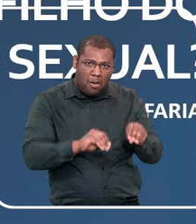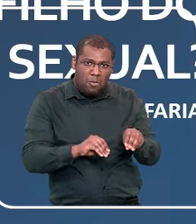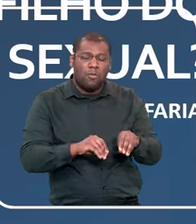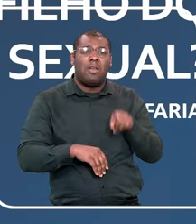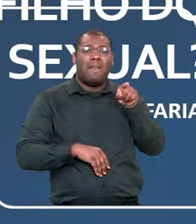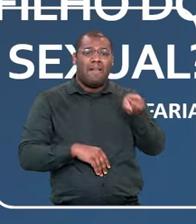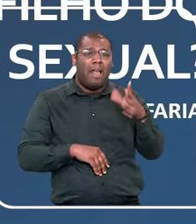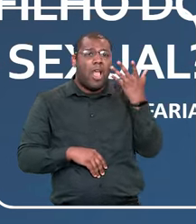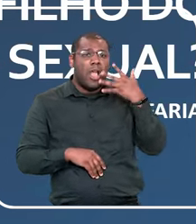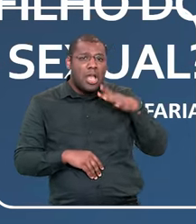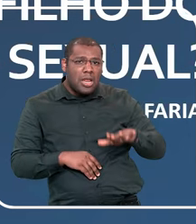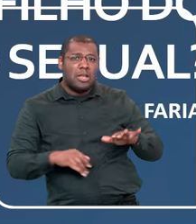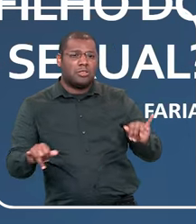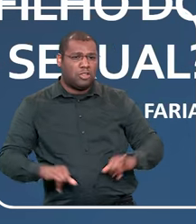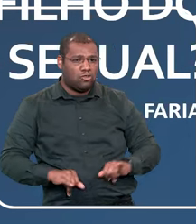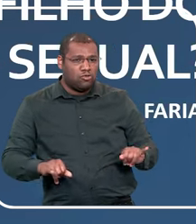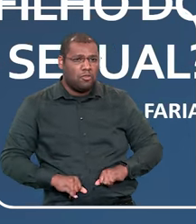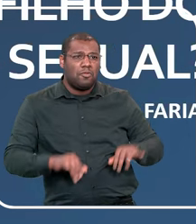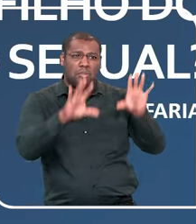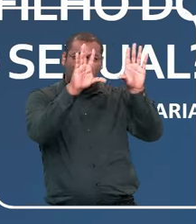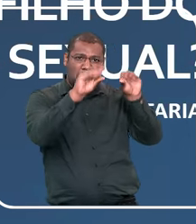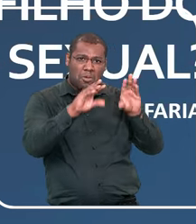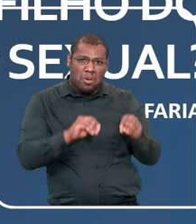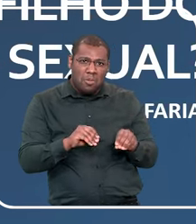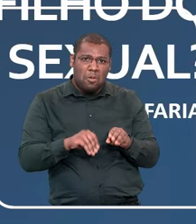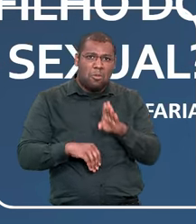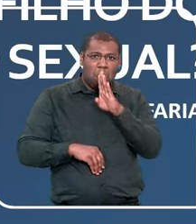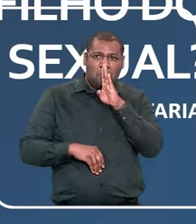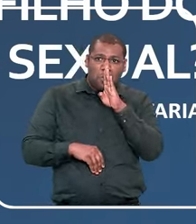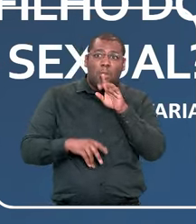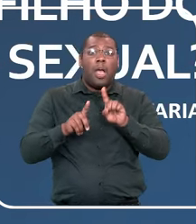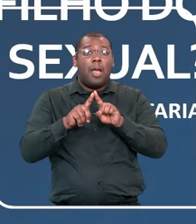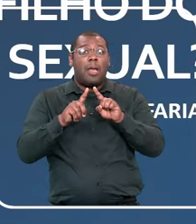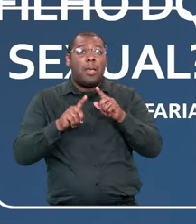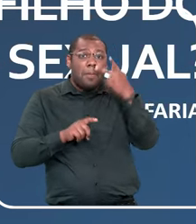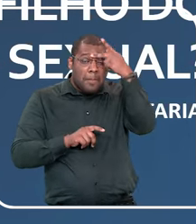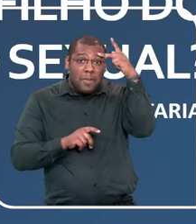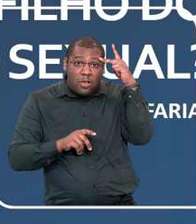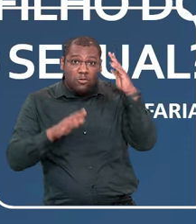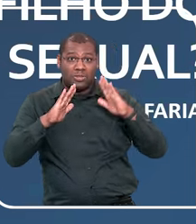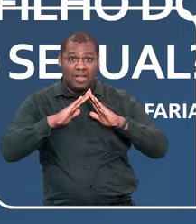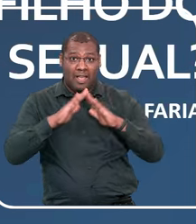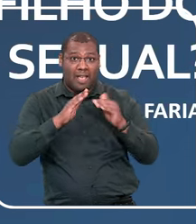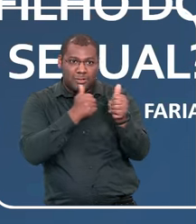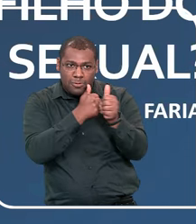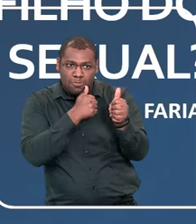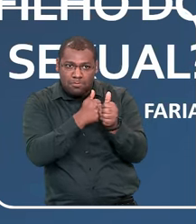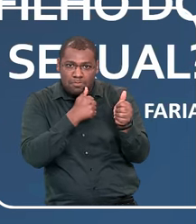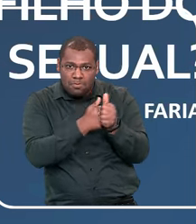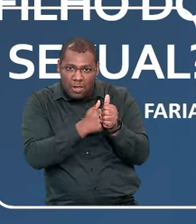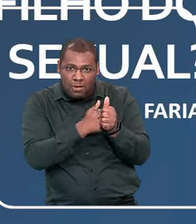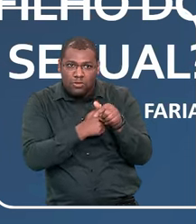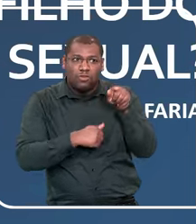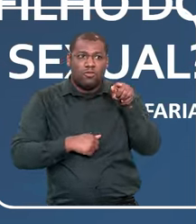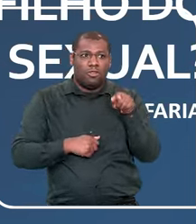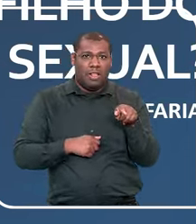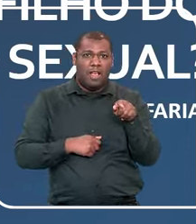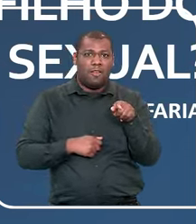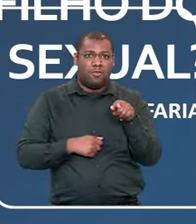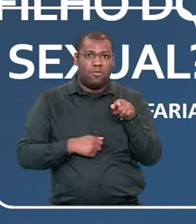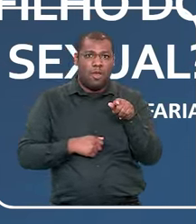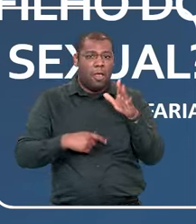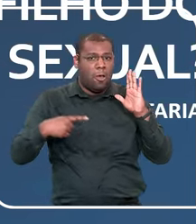contou. Ela foi retirada da sua família por uma denúncia de vizinhos, e ela nunca mencionou isso. Nem na